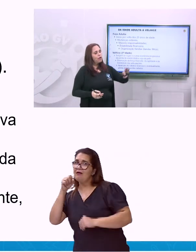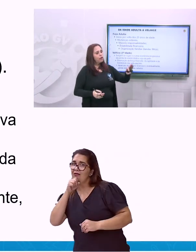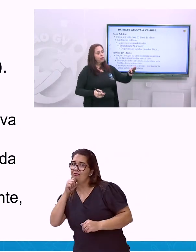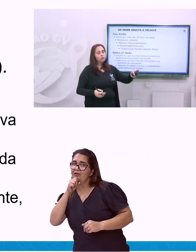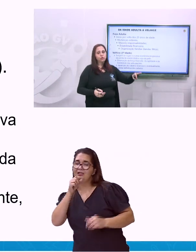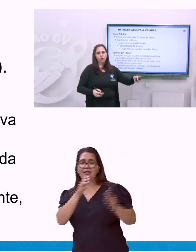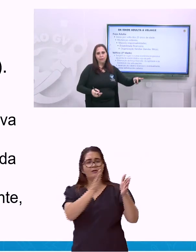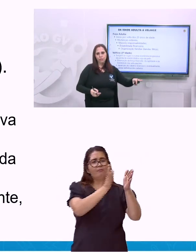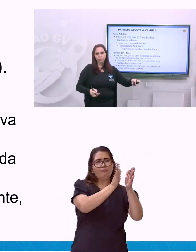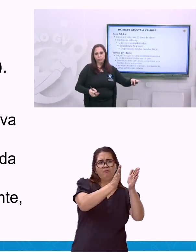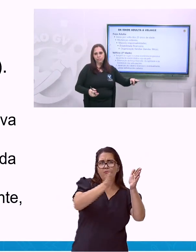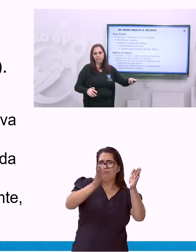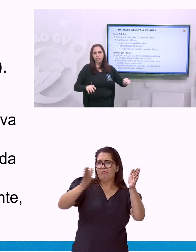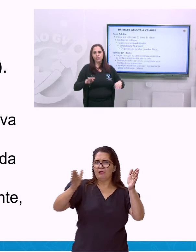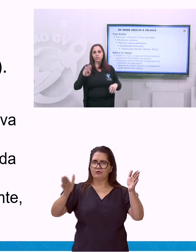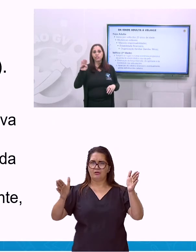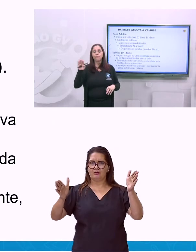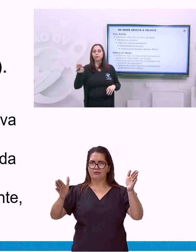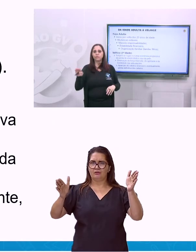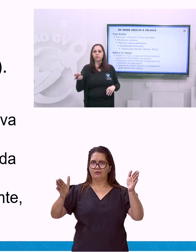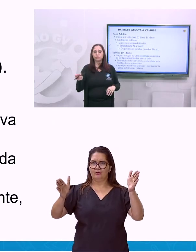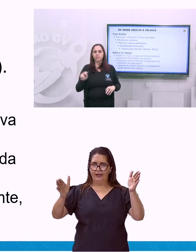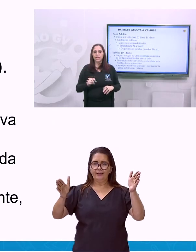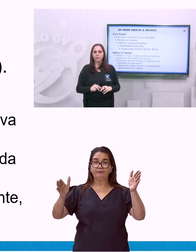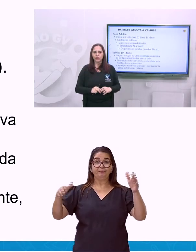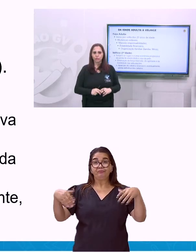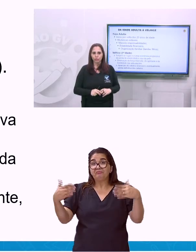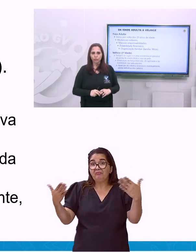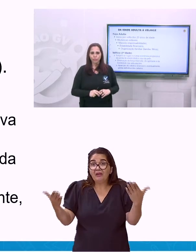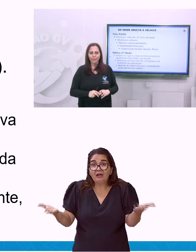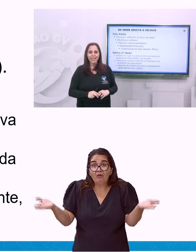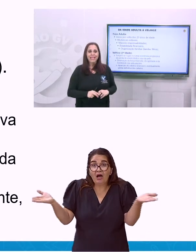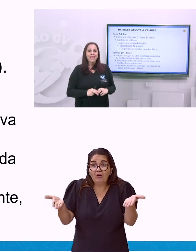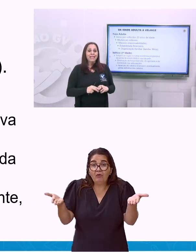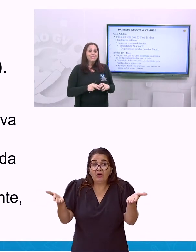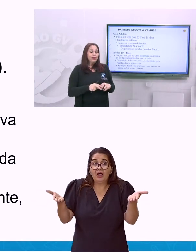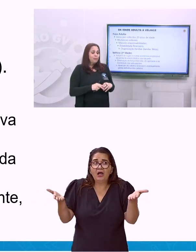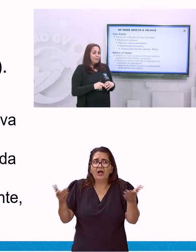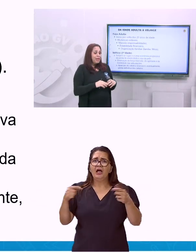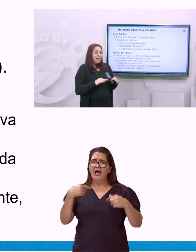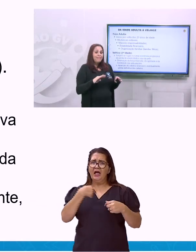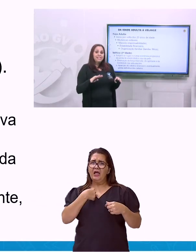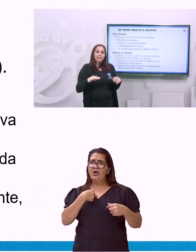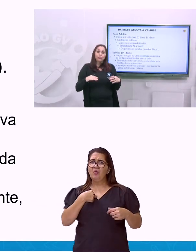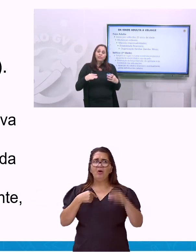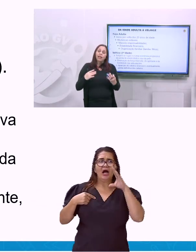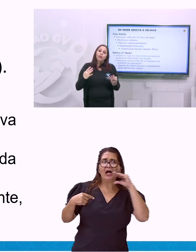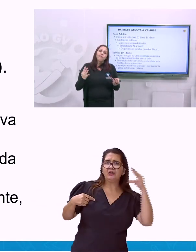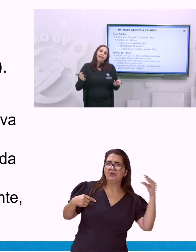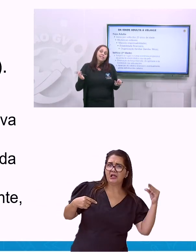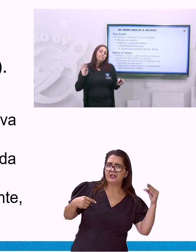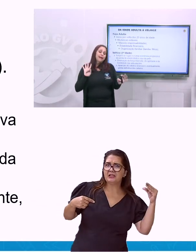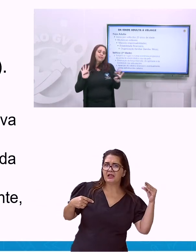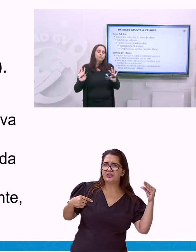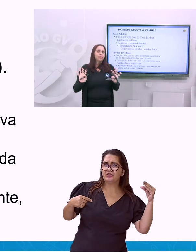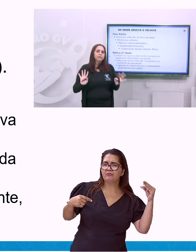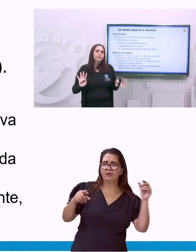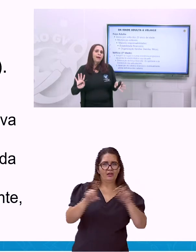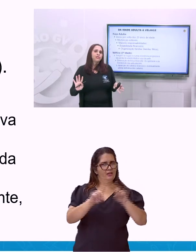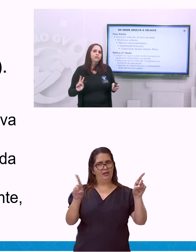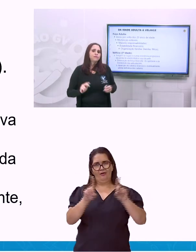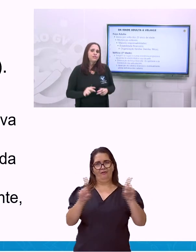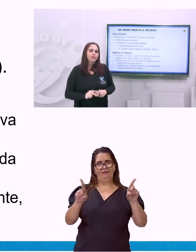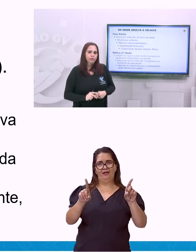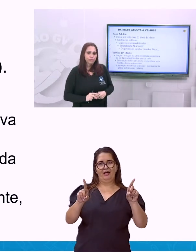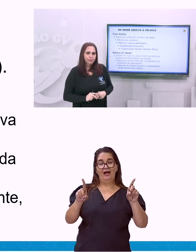Por que agora eu não sou mais um adolescente e já posso ser considerado um adulto? Então, a fase adulta, ela conversa mais ou menos